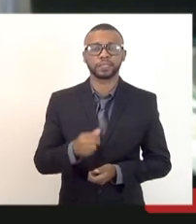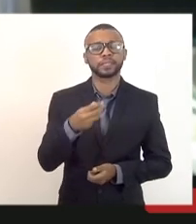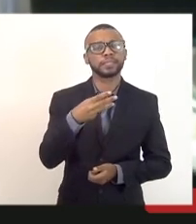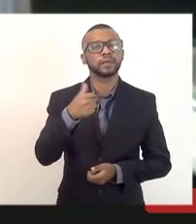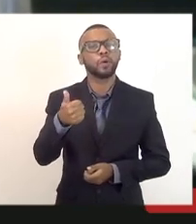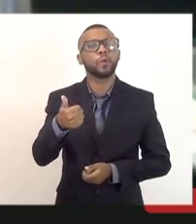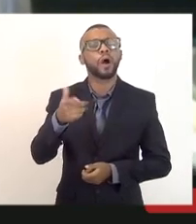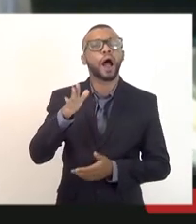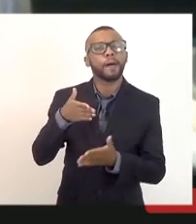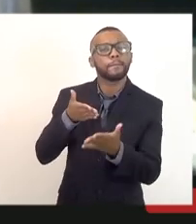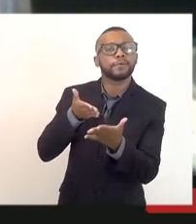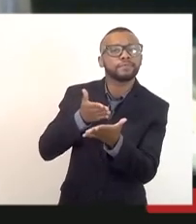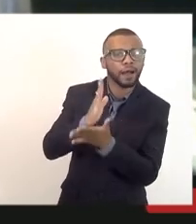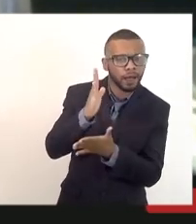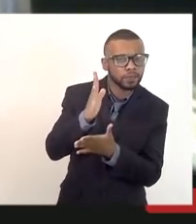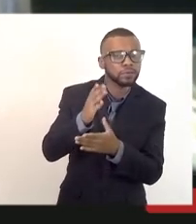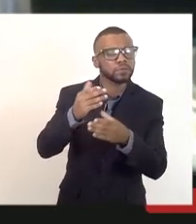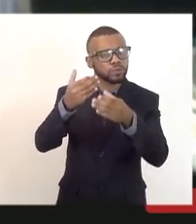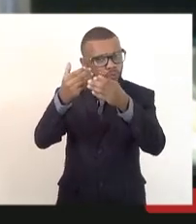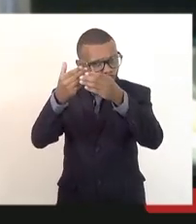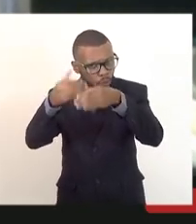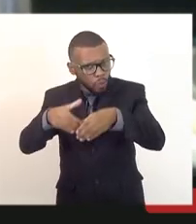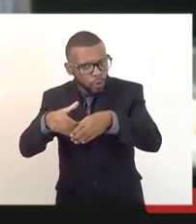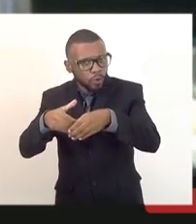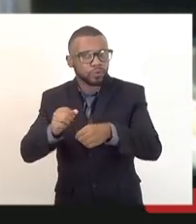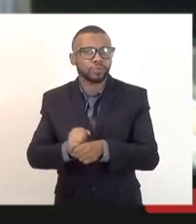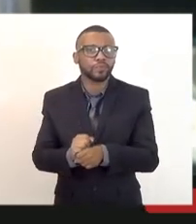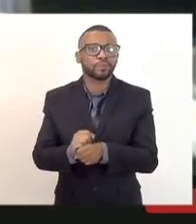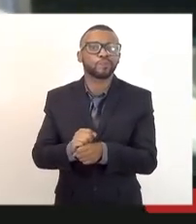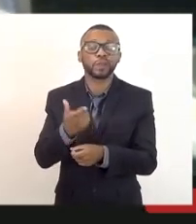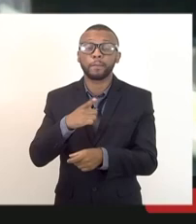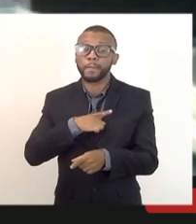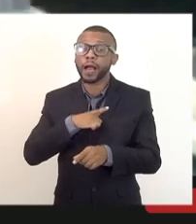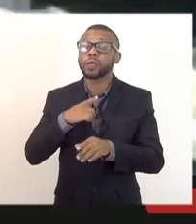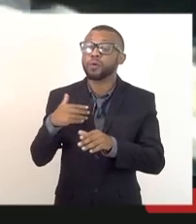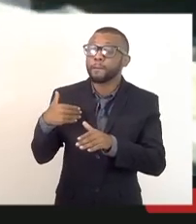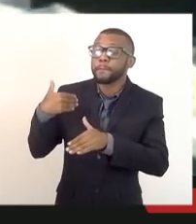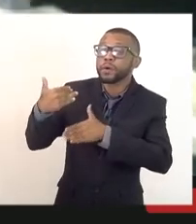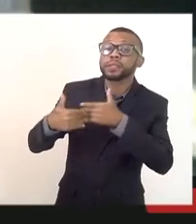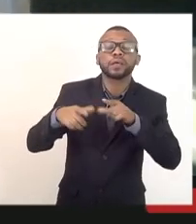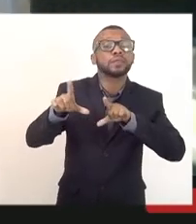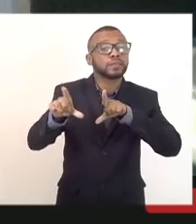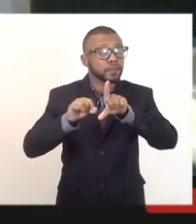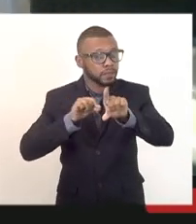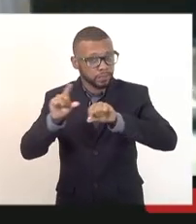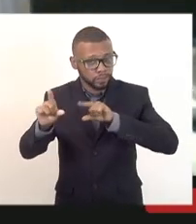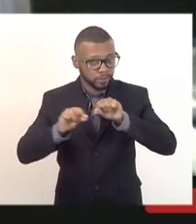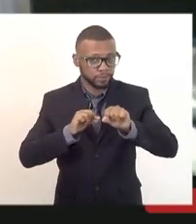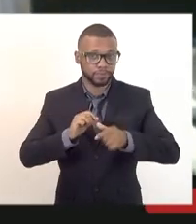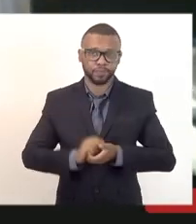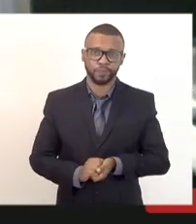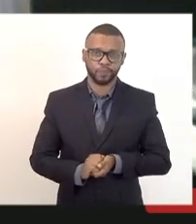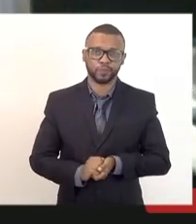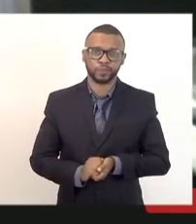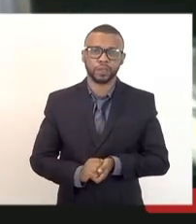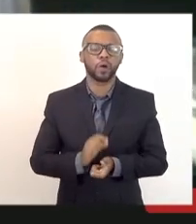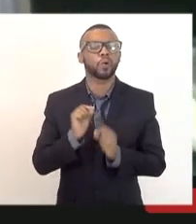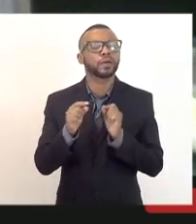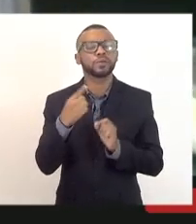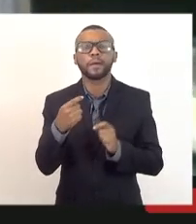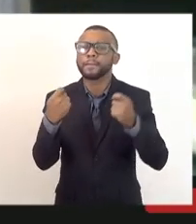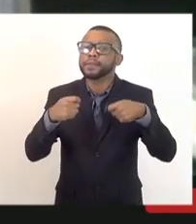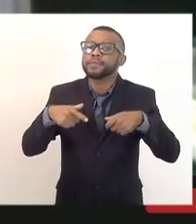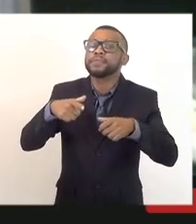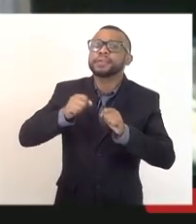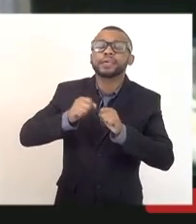aprovados nesse concurso de 2014 para o processo seletivo. Por que nós temos que fazer novamente o teste